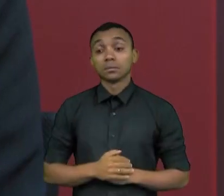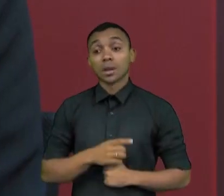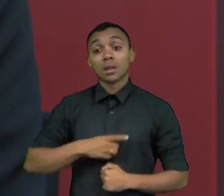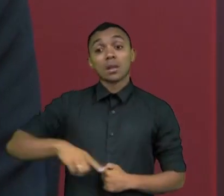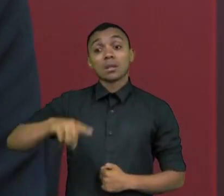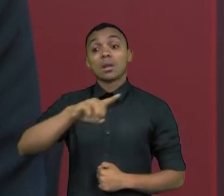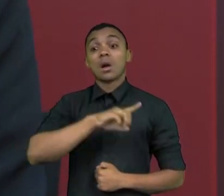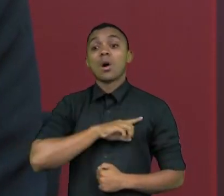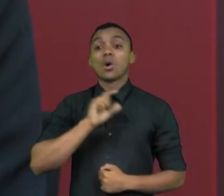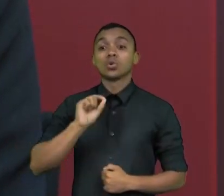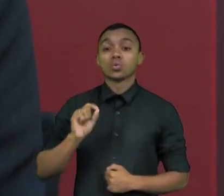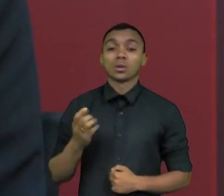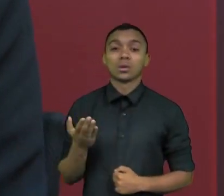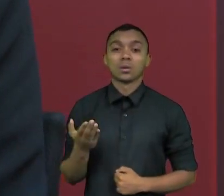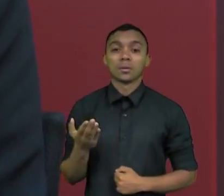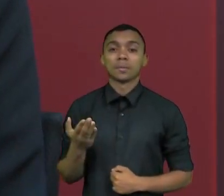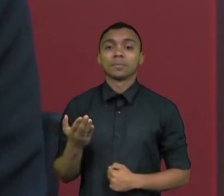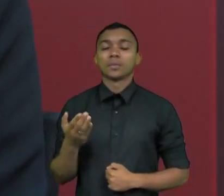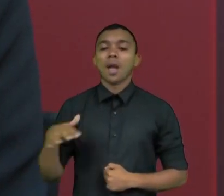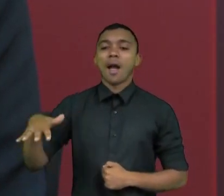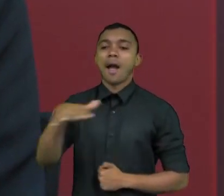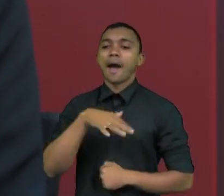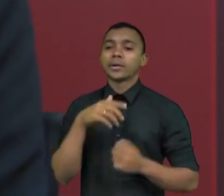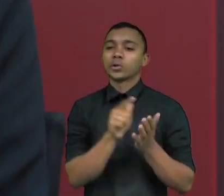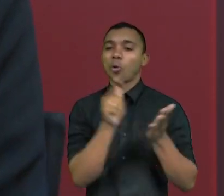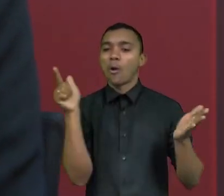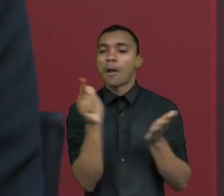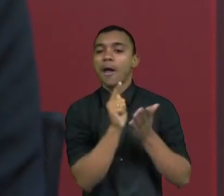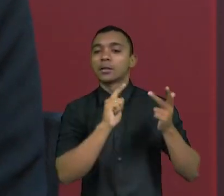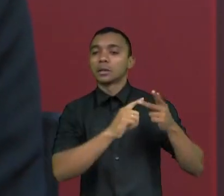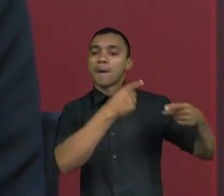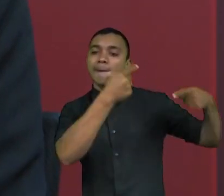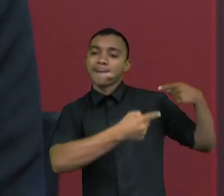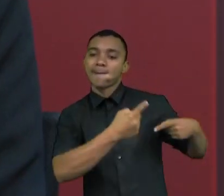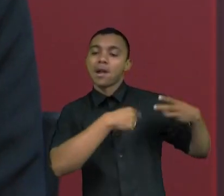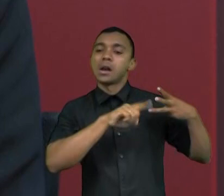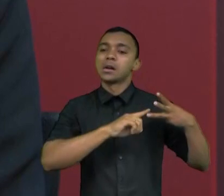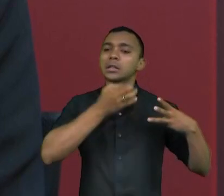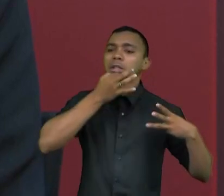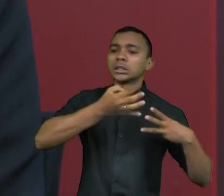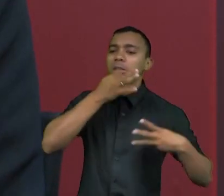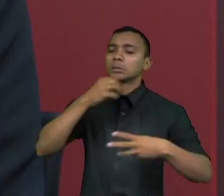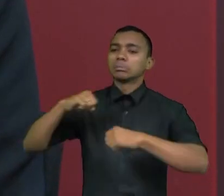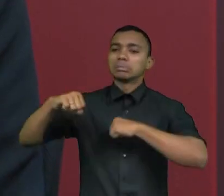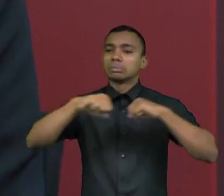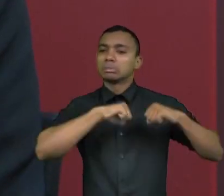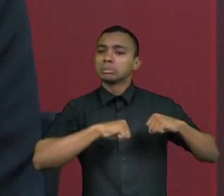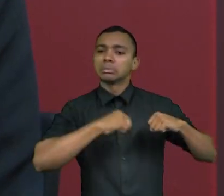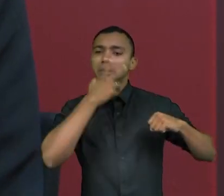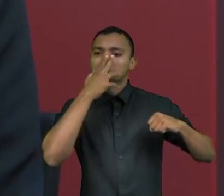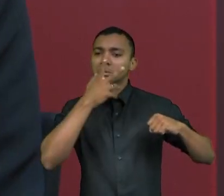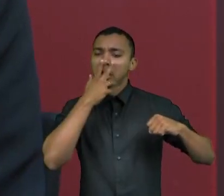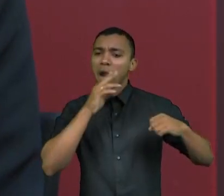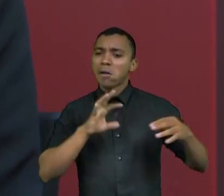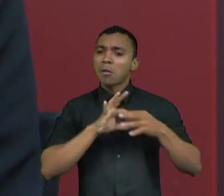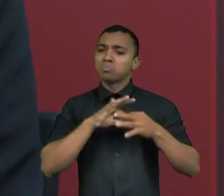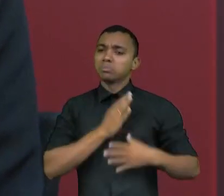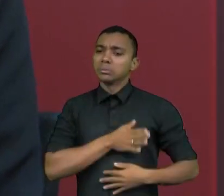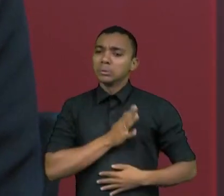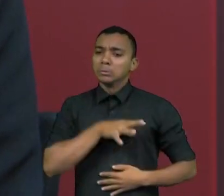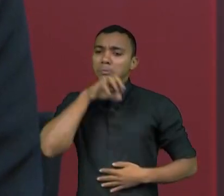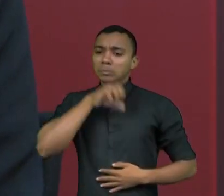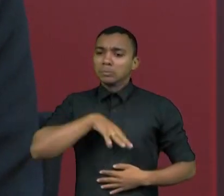cotidiano... A gente fica muito no campo jornalístico, no campo da política, discutindo isso como se fosse o nosso oxigênio. não é a realidade do